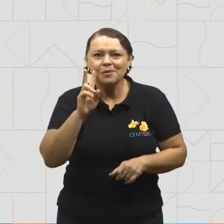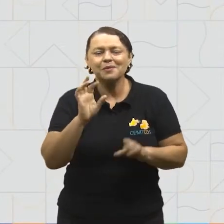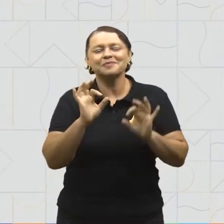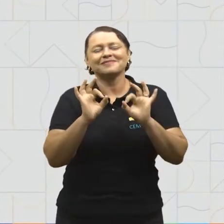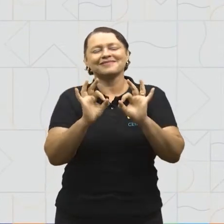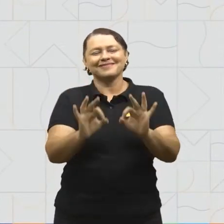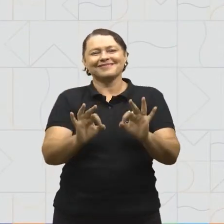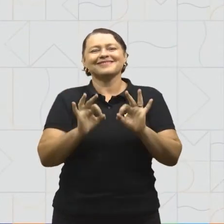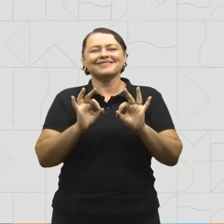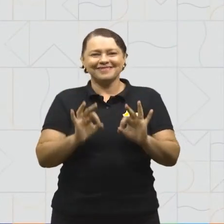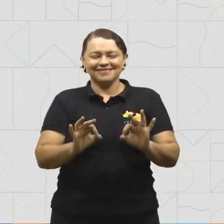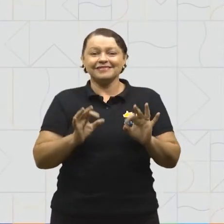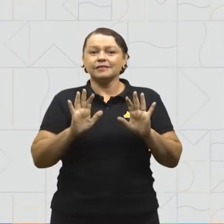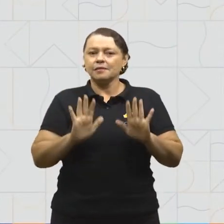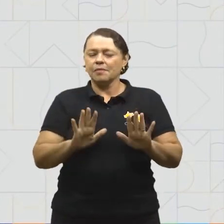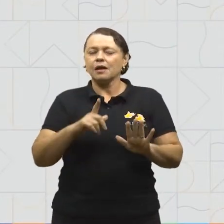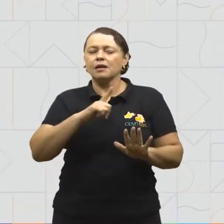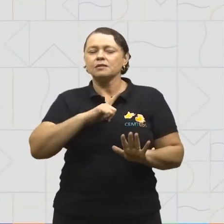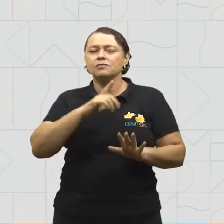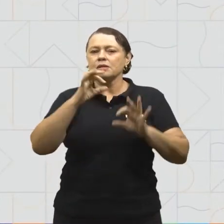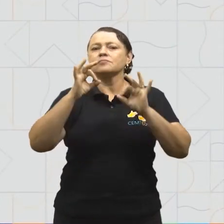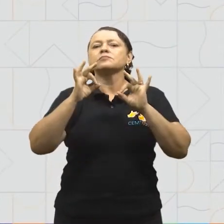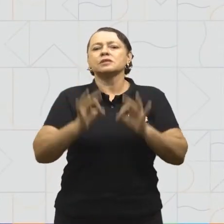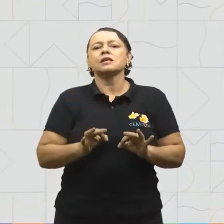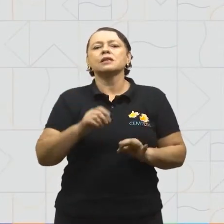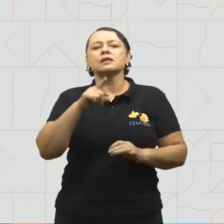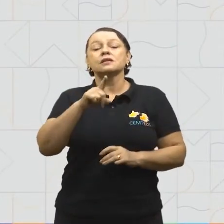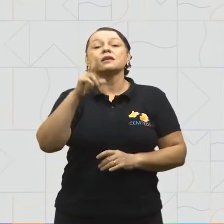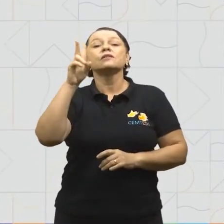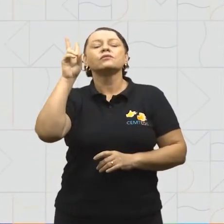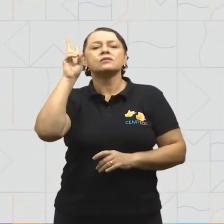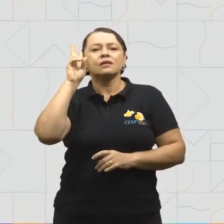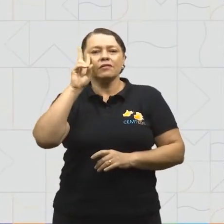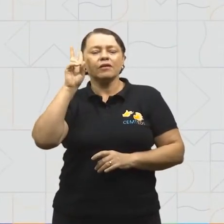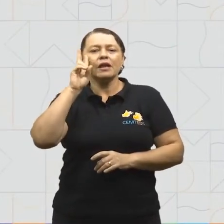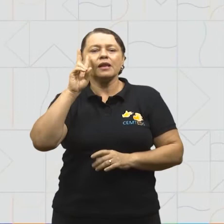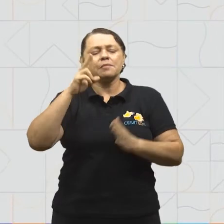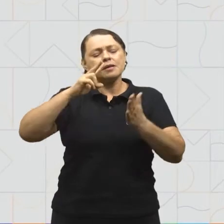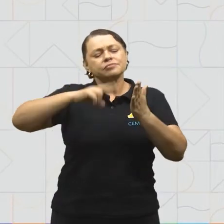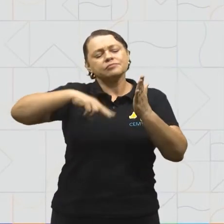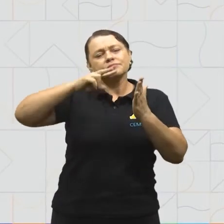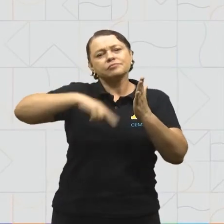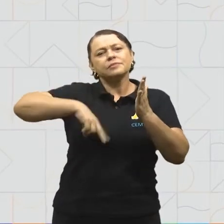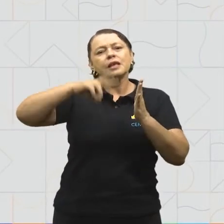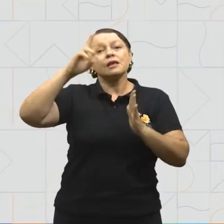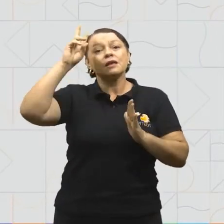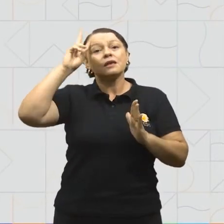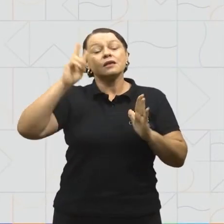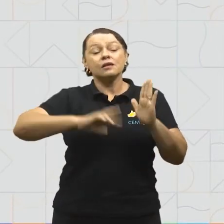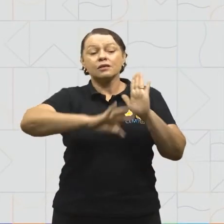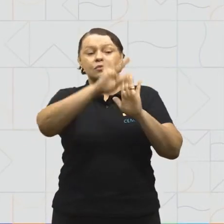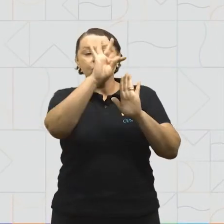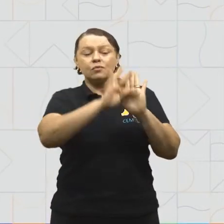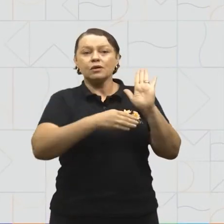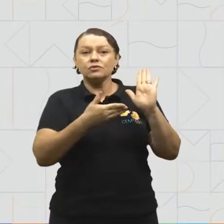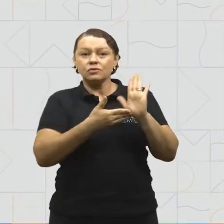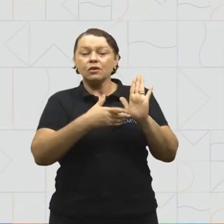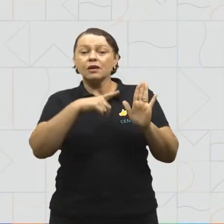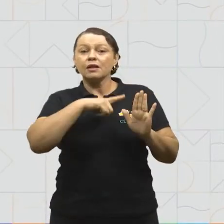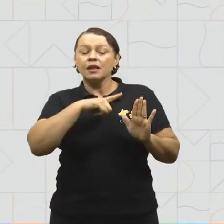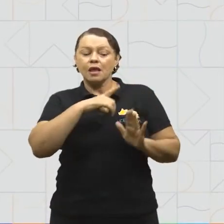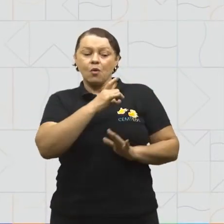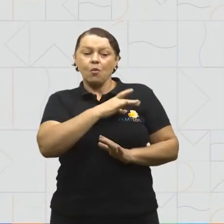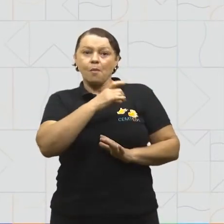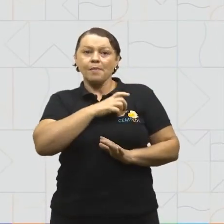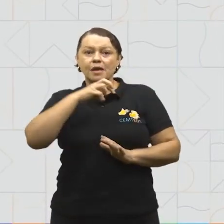não? Está bem. Mas tenho certeza de que você lembrará delas ao relermos o texto que conta sobre o medo que a